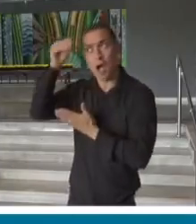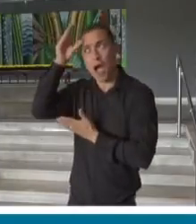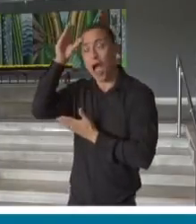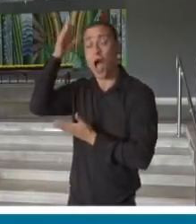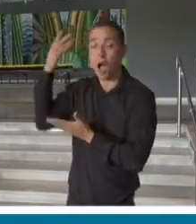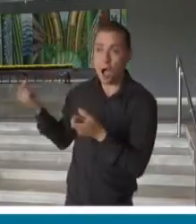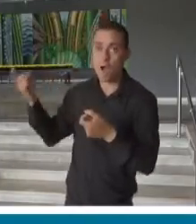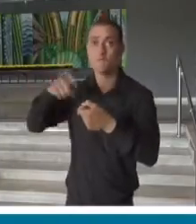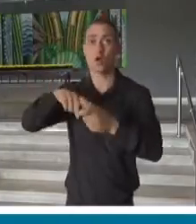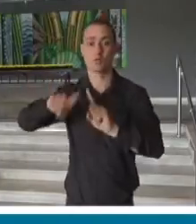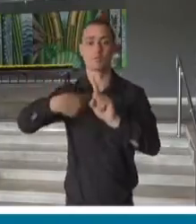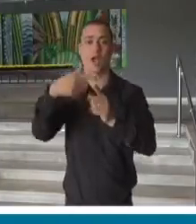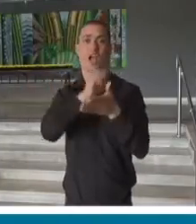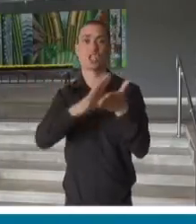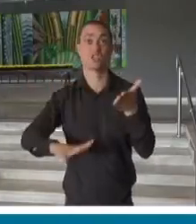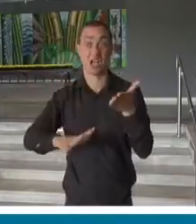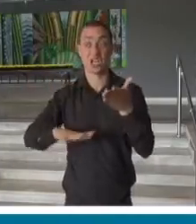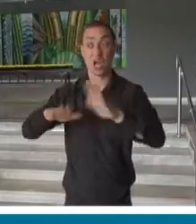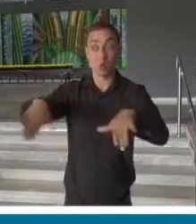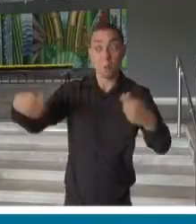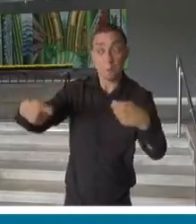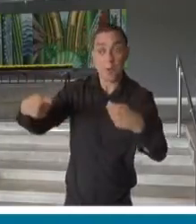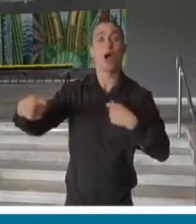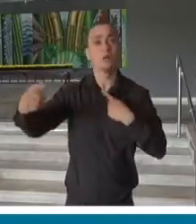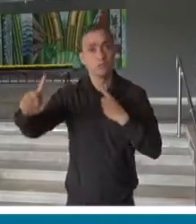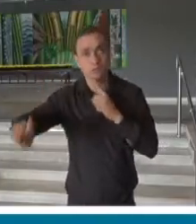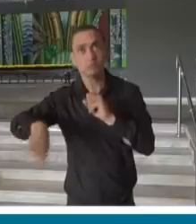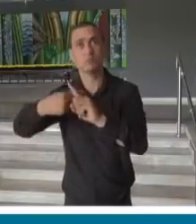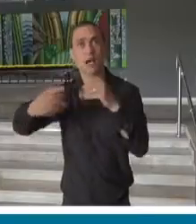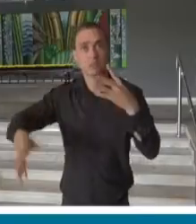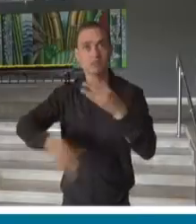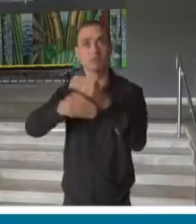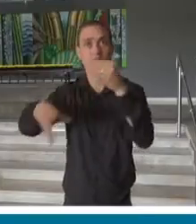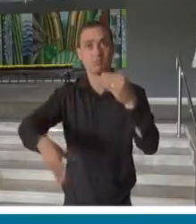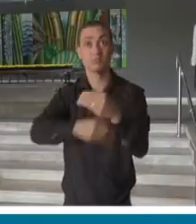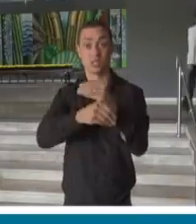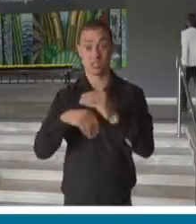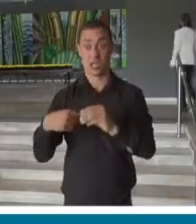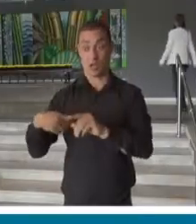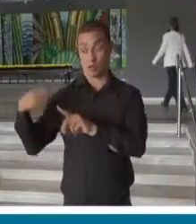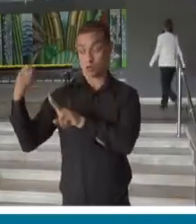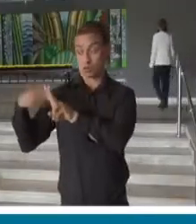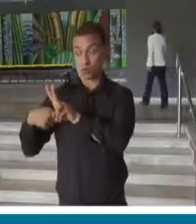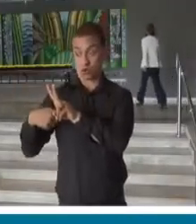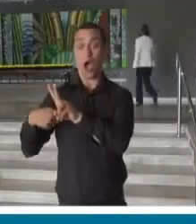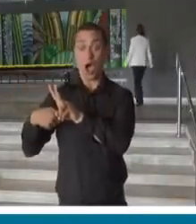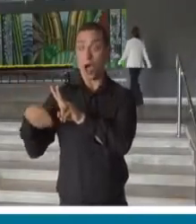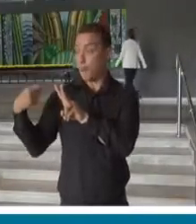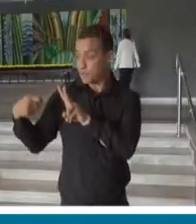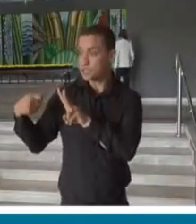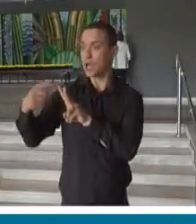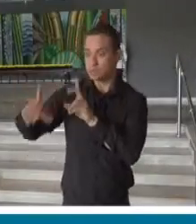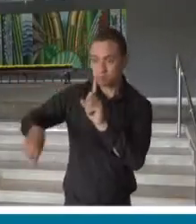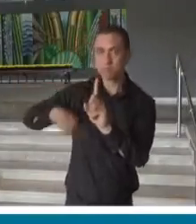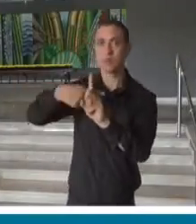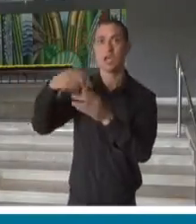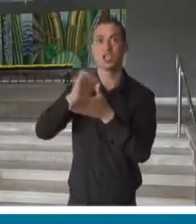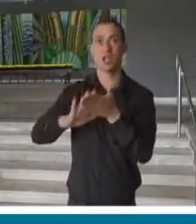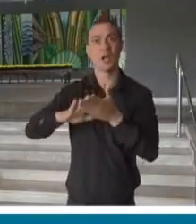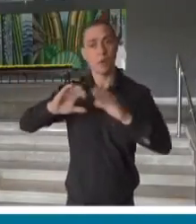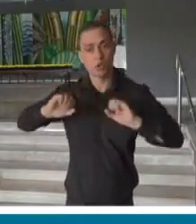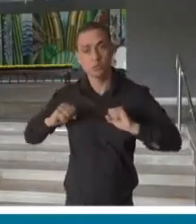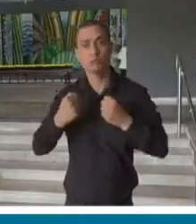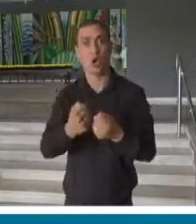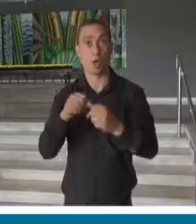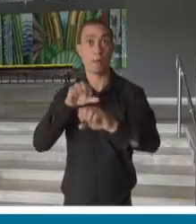extras para os alunos que mais estão precisando. Terminamos o primeiro bimestre, identificamos, para aqueles que precisam, atividade a mais pode ser uma